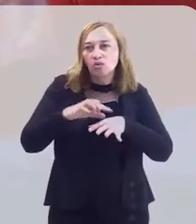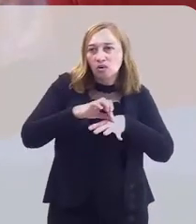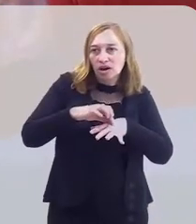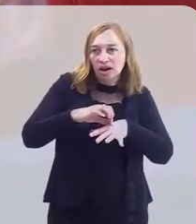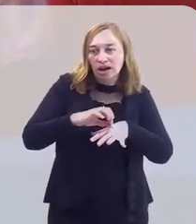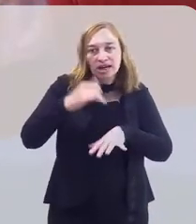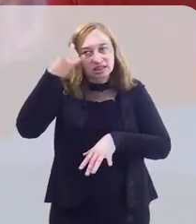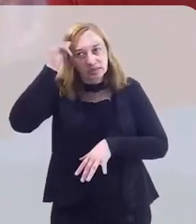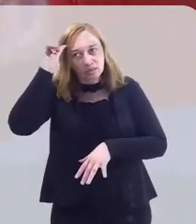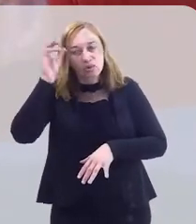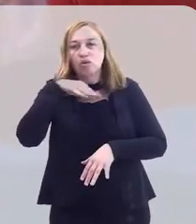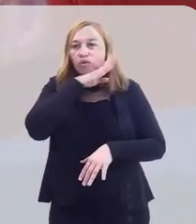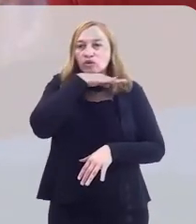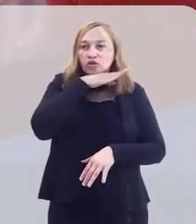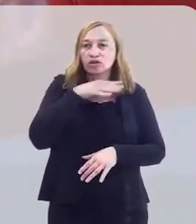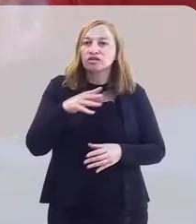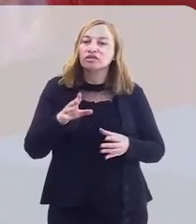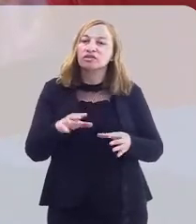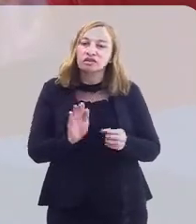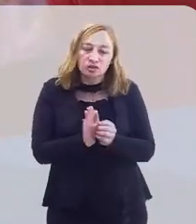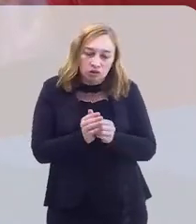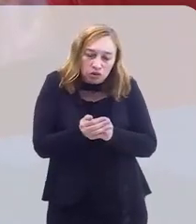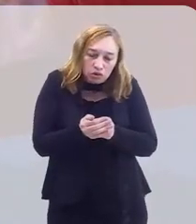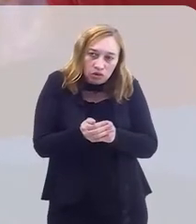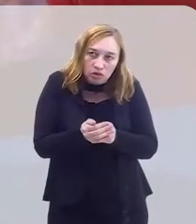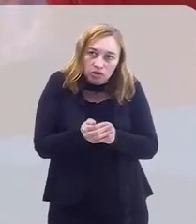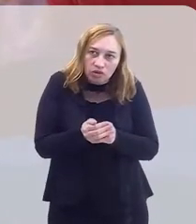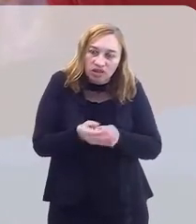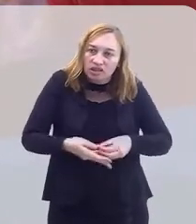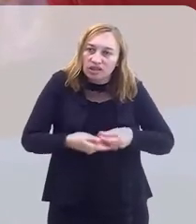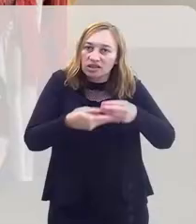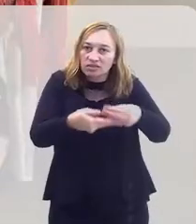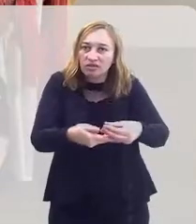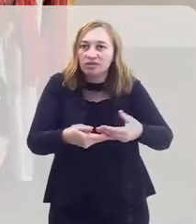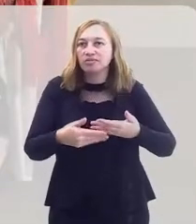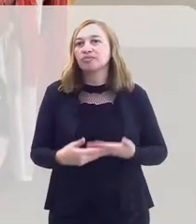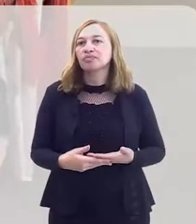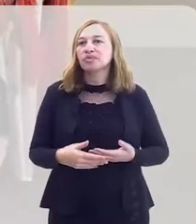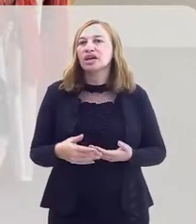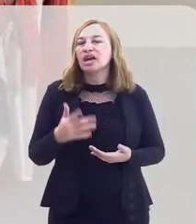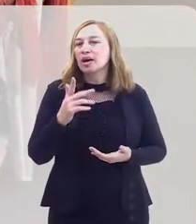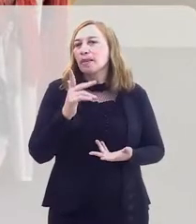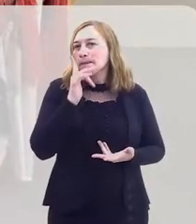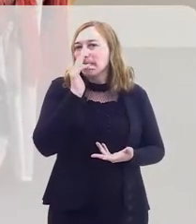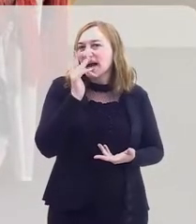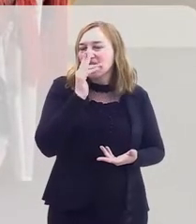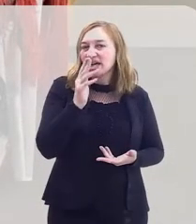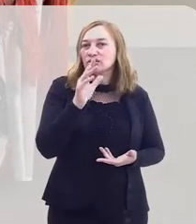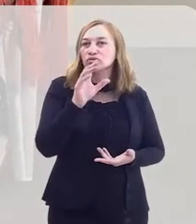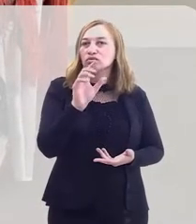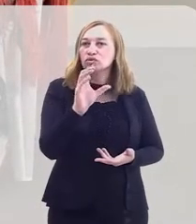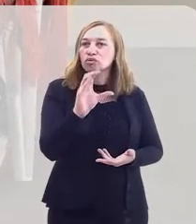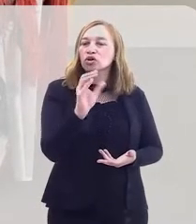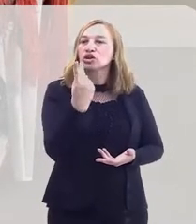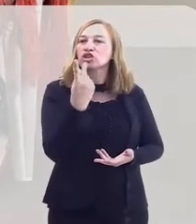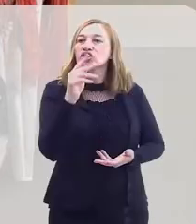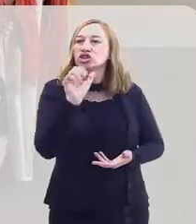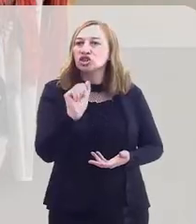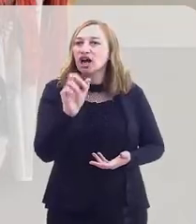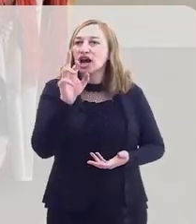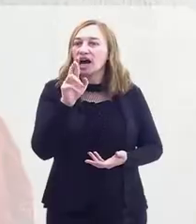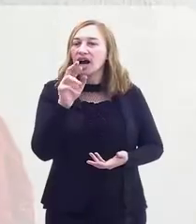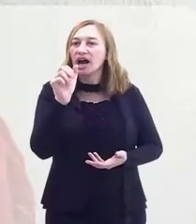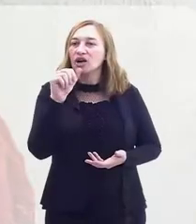mistura faz-se uma trouxinha, ali ela cozinha e é servida à mesa. É tipo o charuto, o charuto